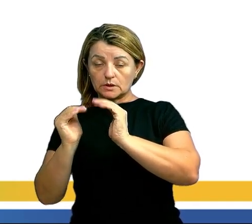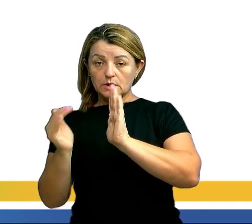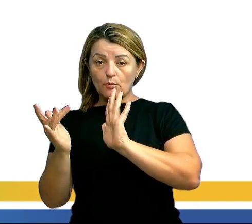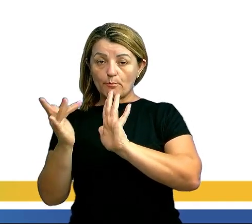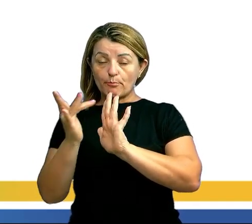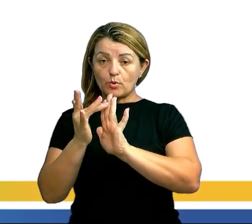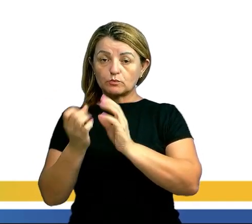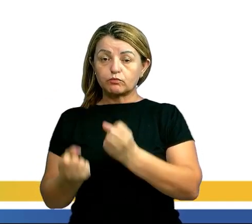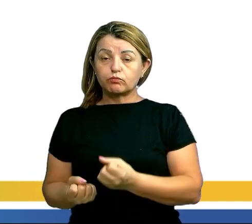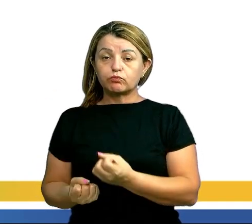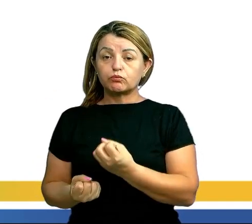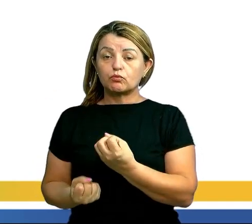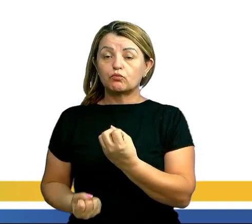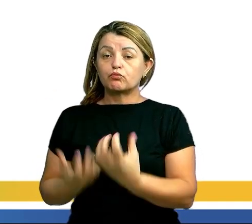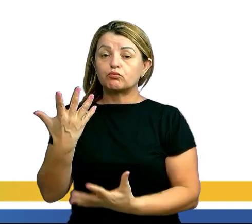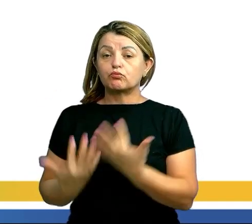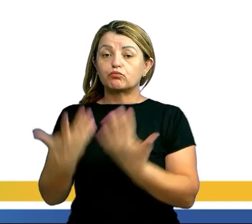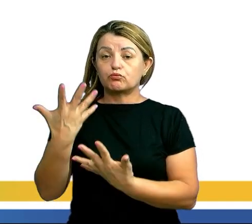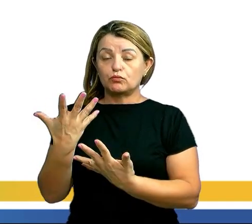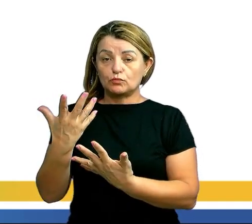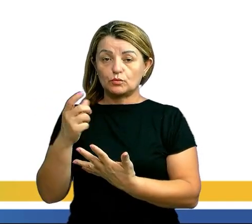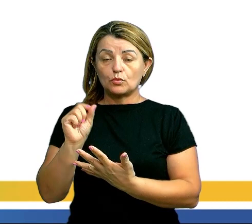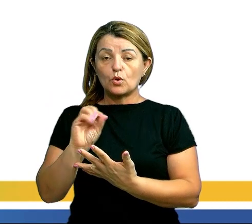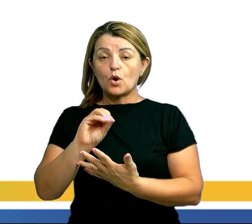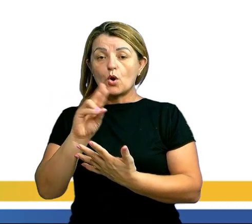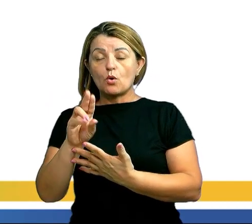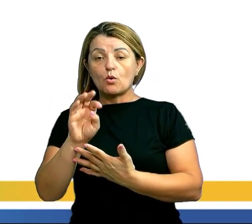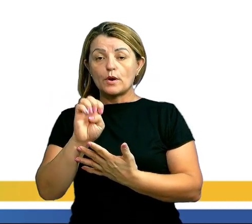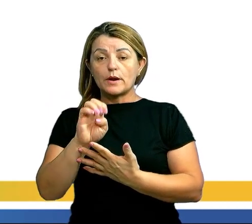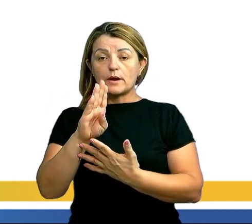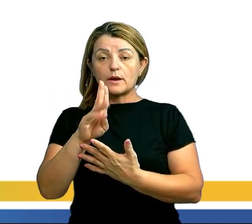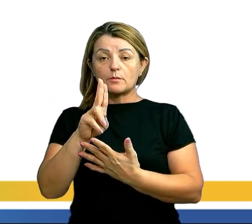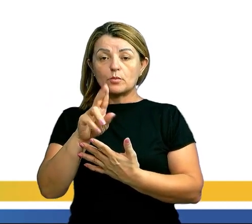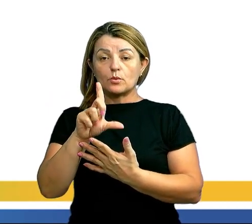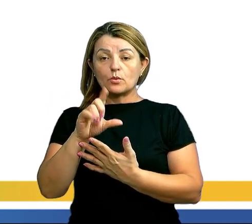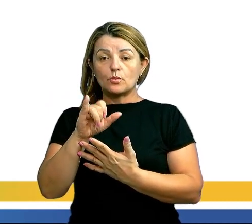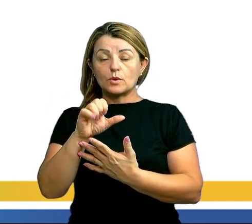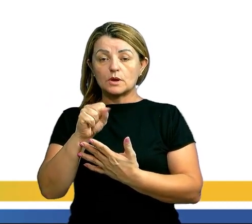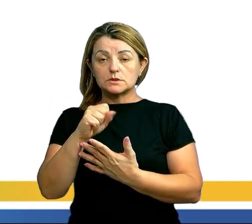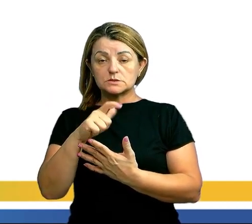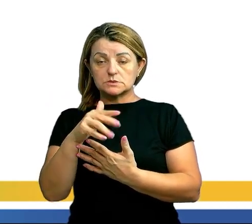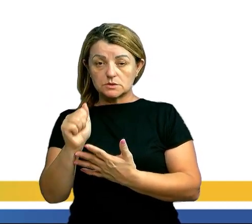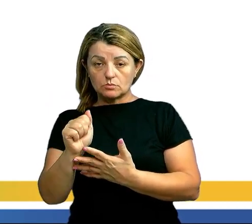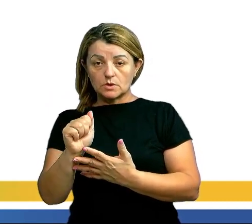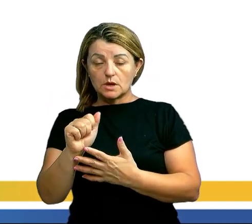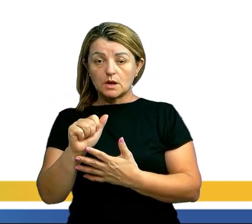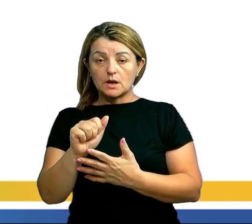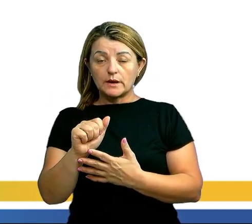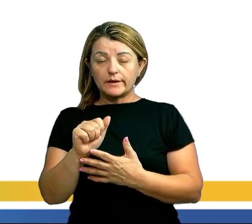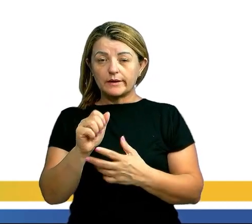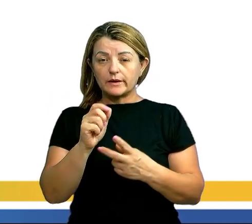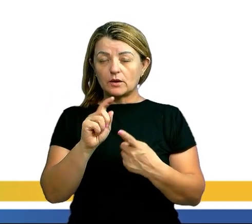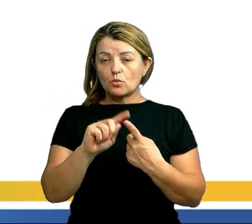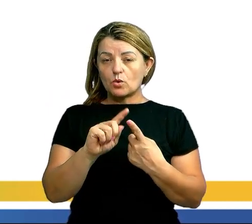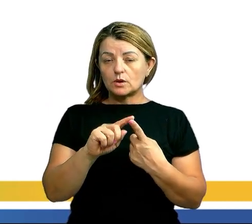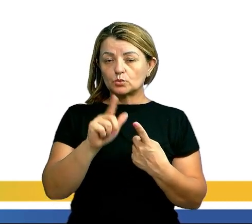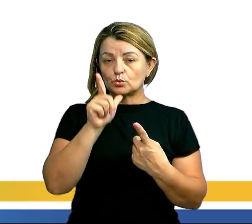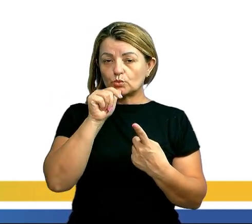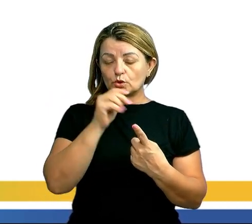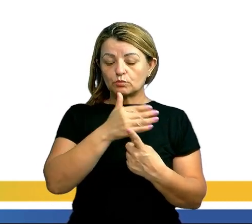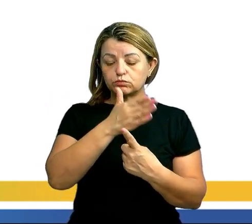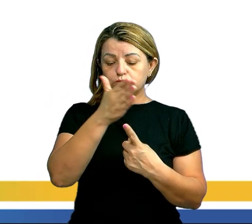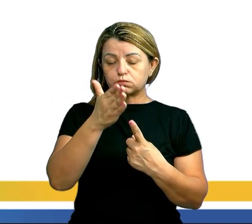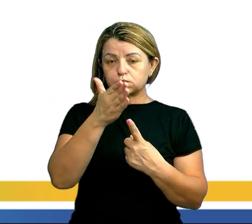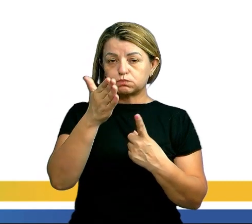vaporização ou ponto de ebulição. Nesse ponto de ebulição é quando o líquido vai começar a passar por uma mudança de